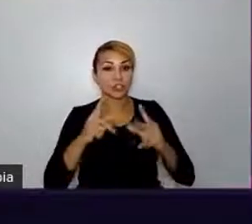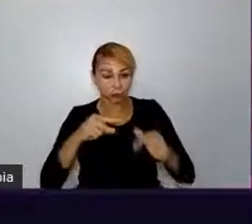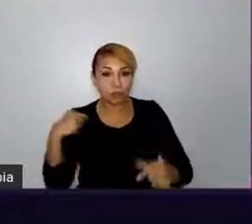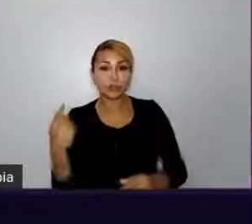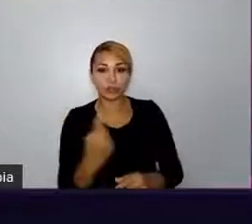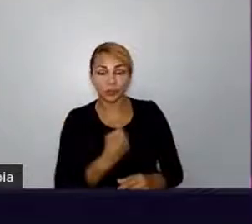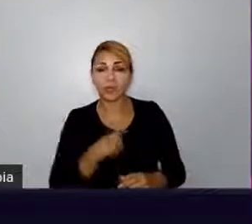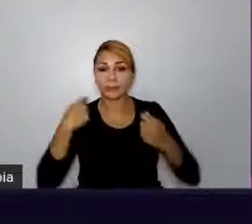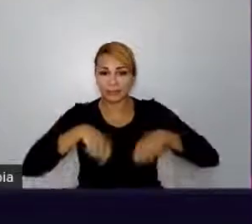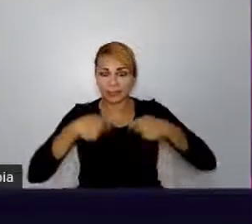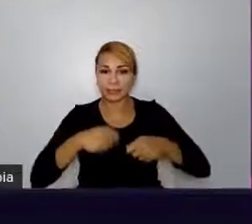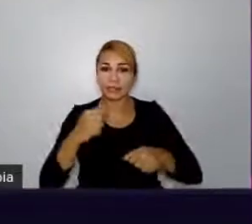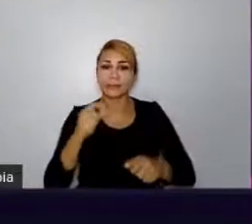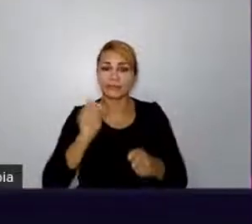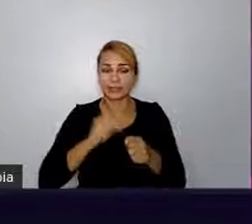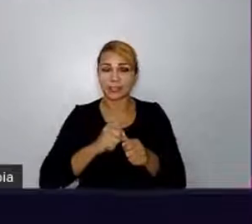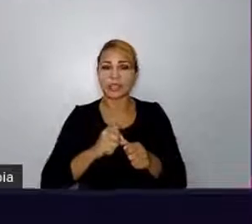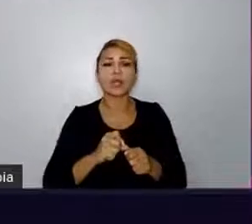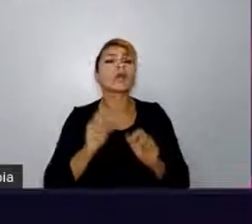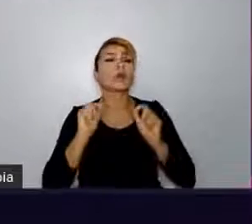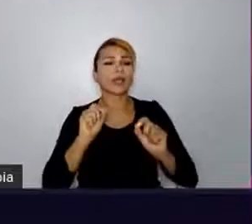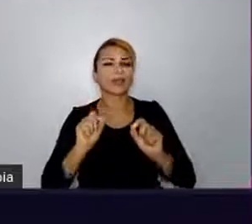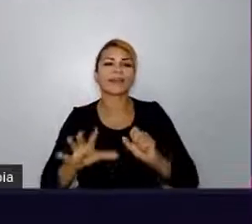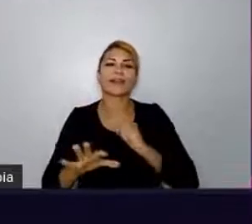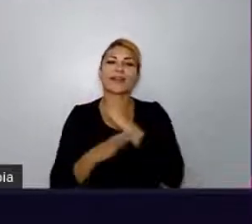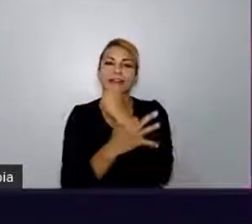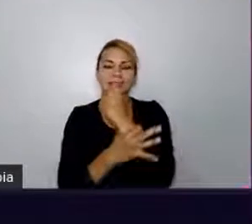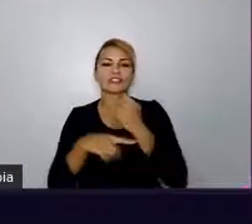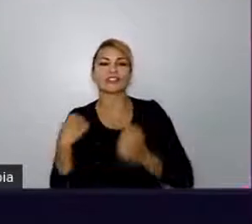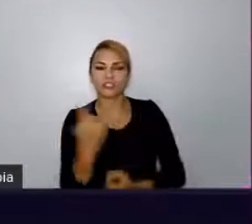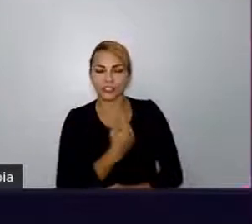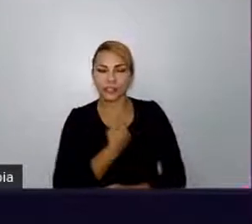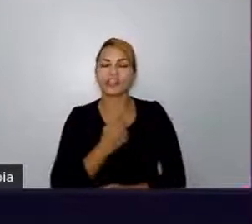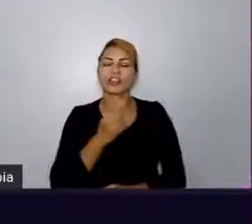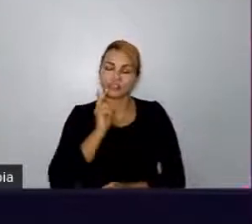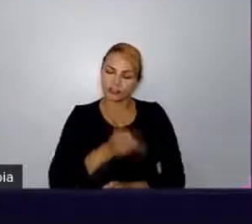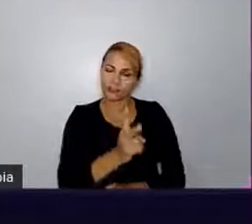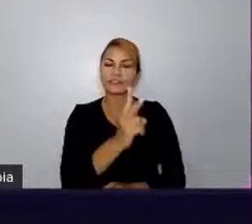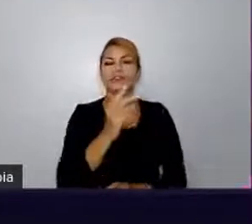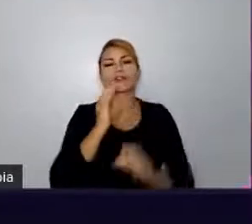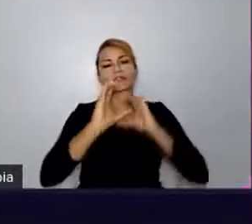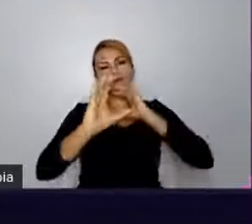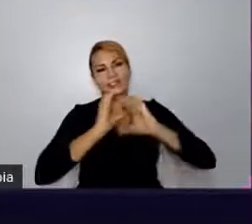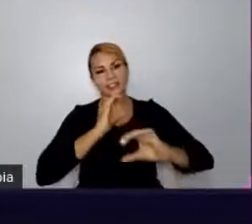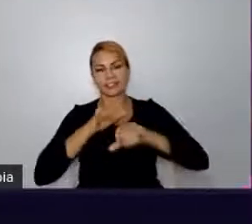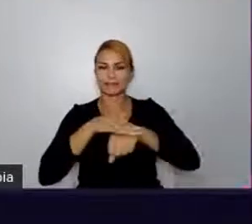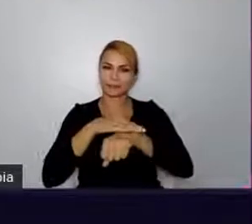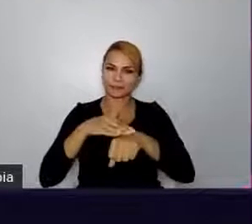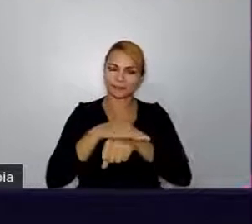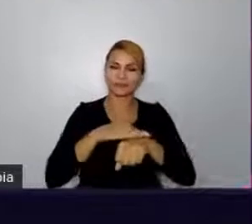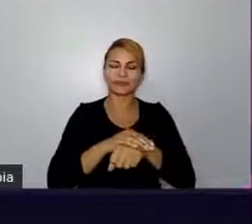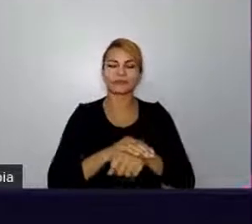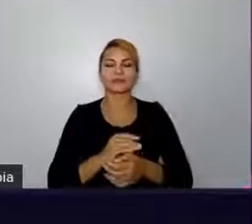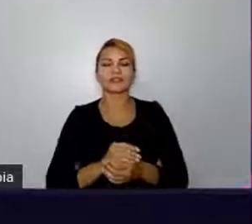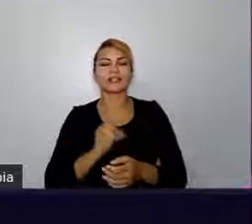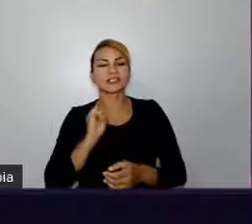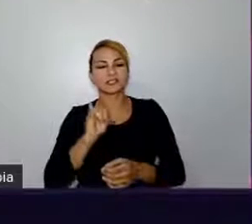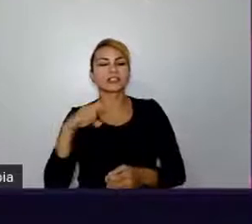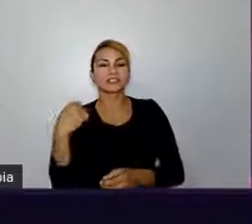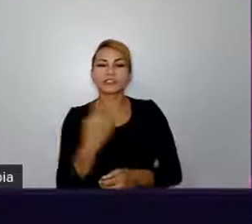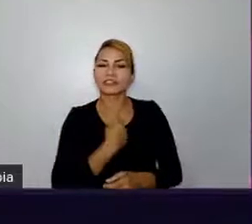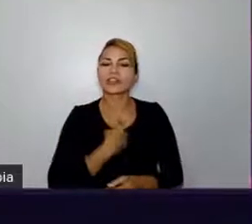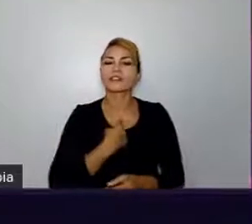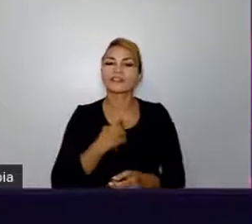continuemos conversando. O que nós fazemos no nosso dia a dia vai faltar o nosso futuro e o futuro da nossa